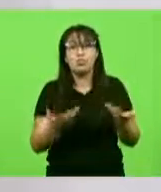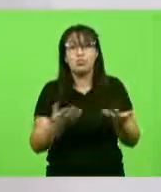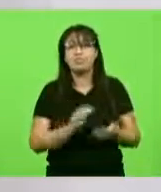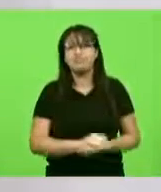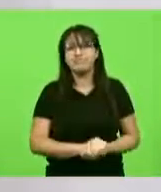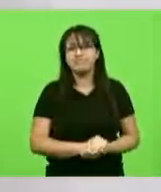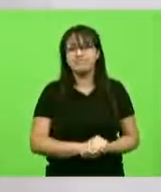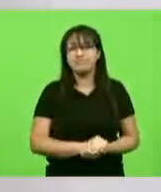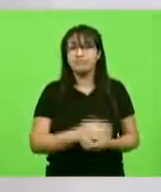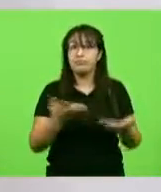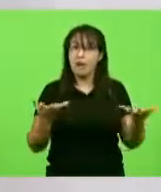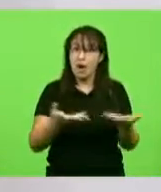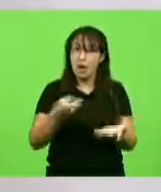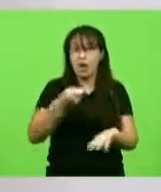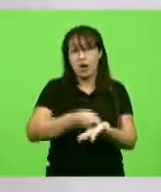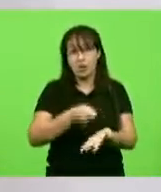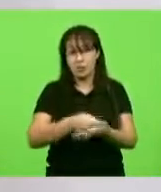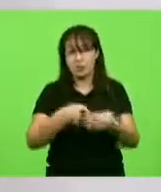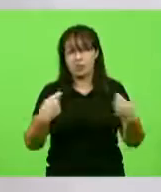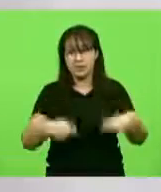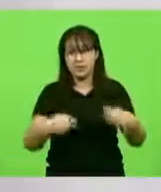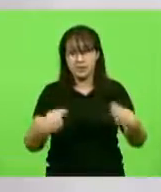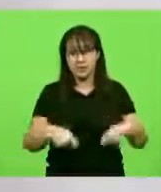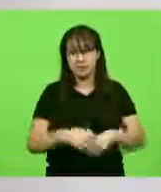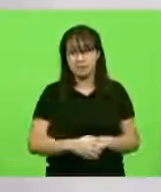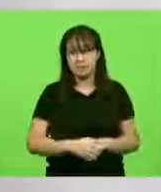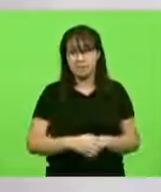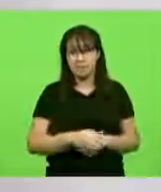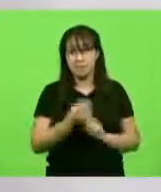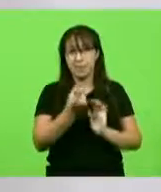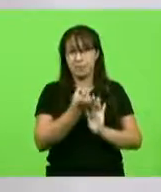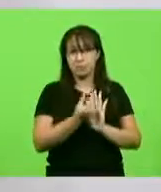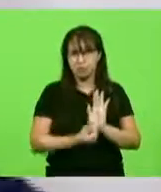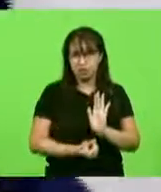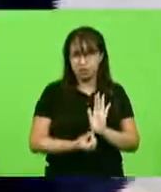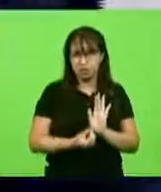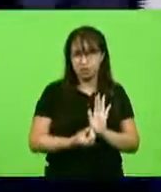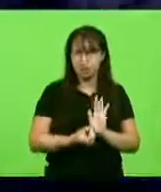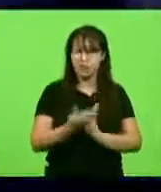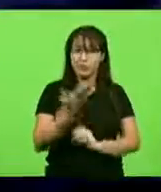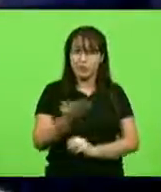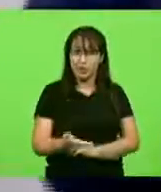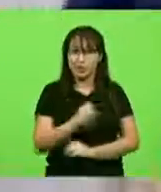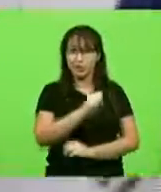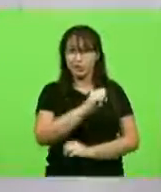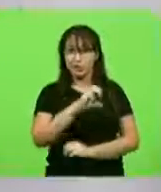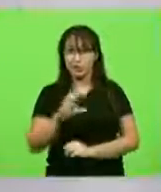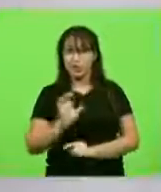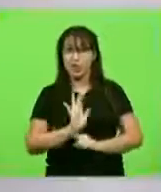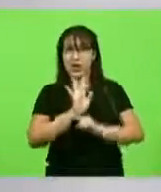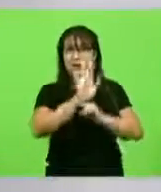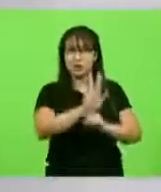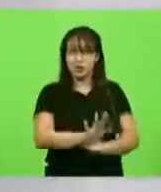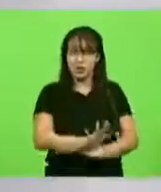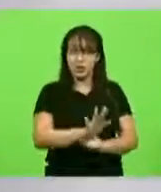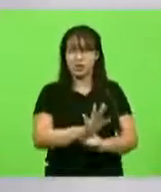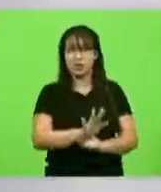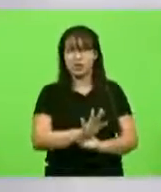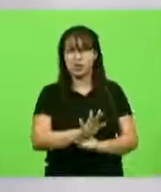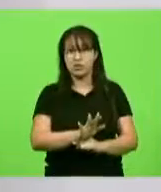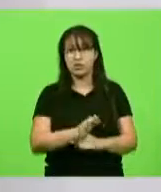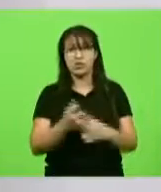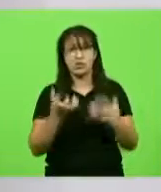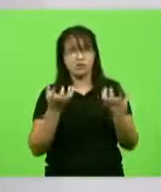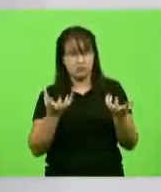que nós temos que cobrar? Está atraindo o dinheiro dos catarinenses para ajudar essas artérias importantes? Claro que nós queremos,